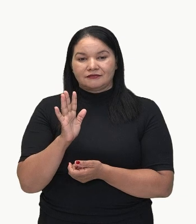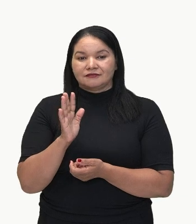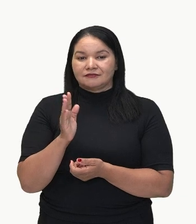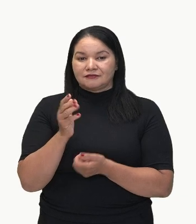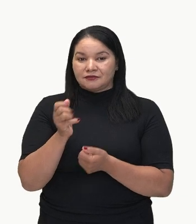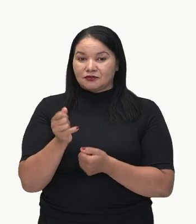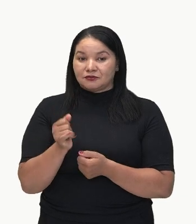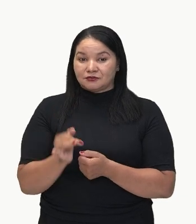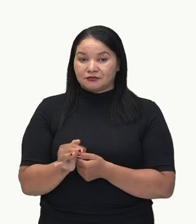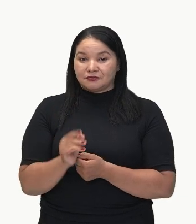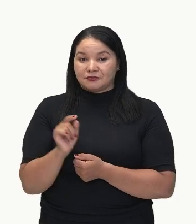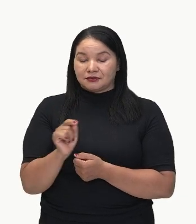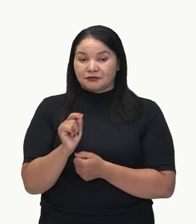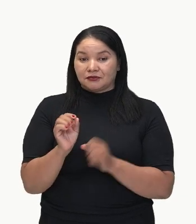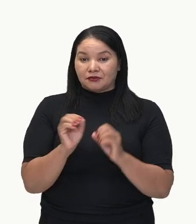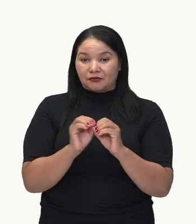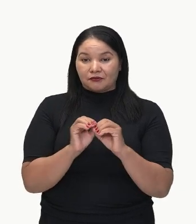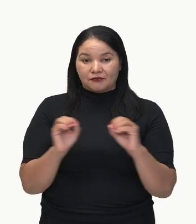de uma oração.